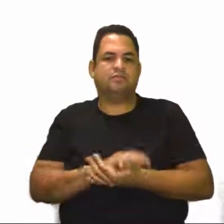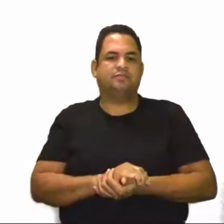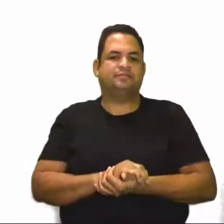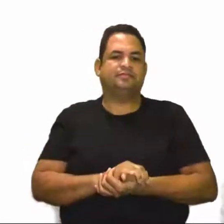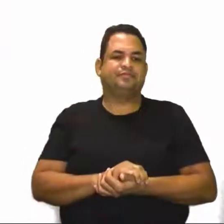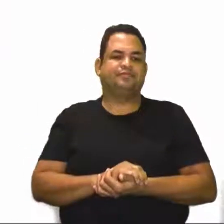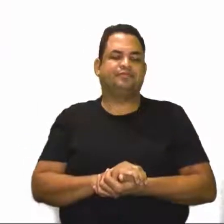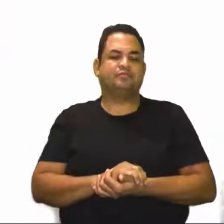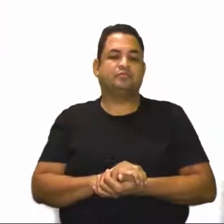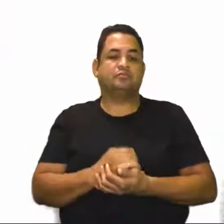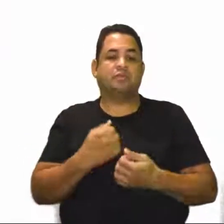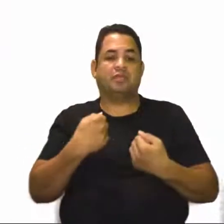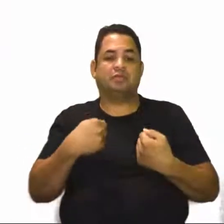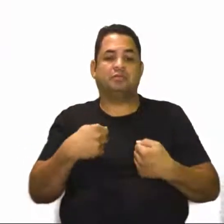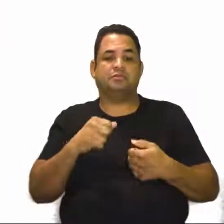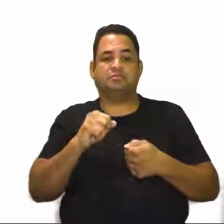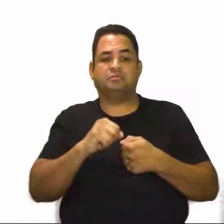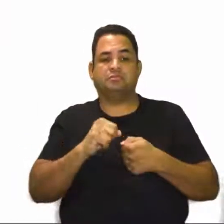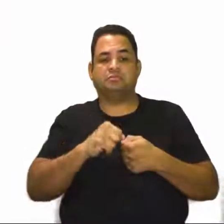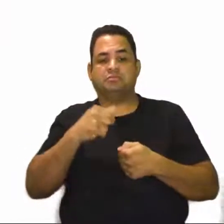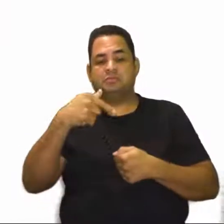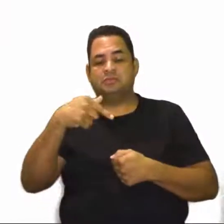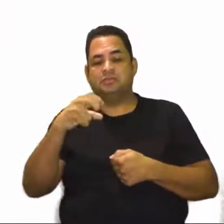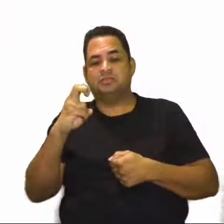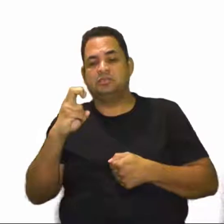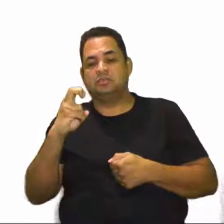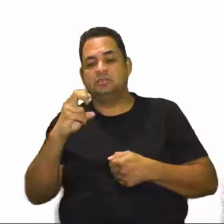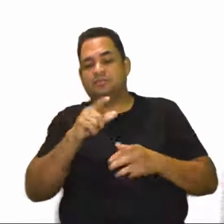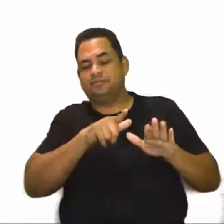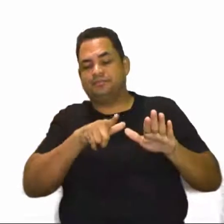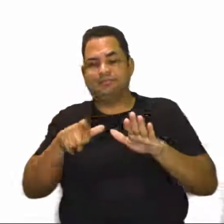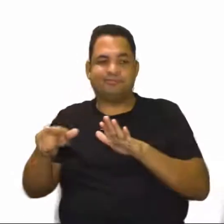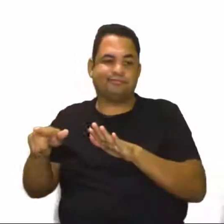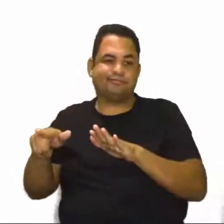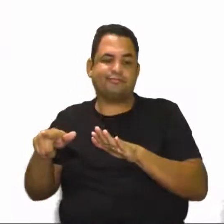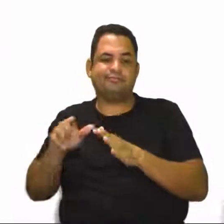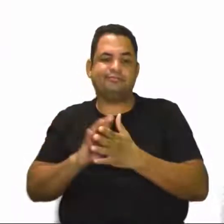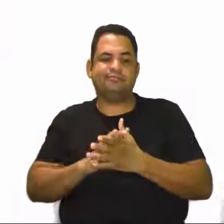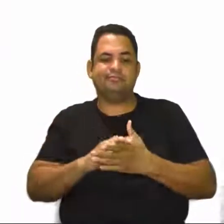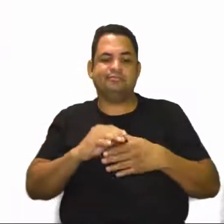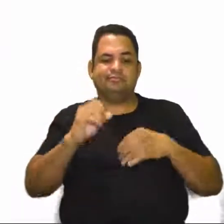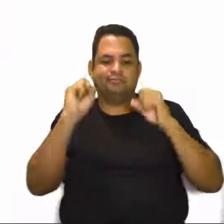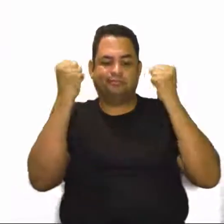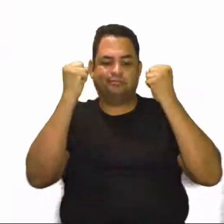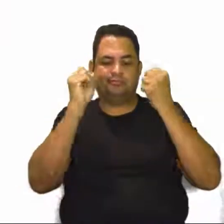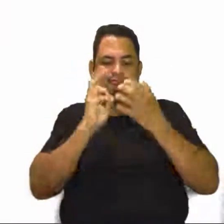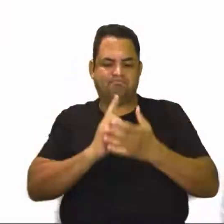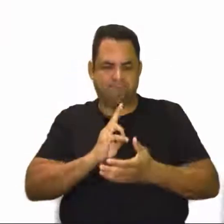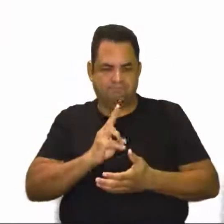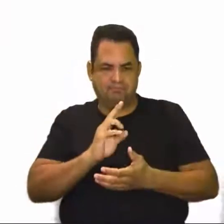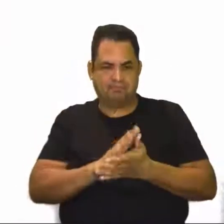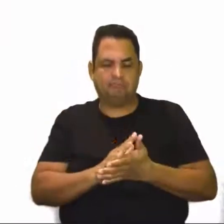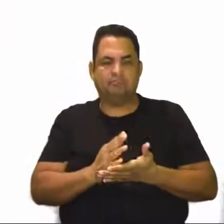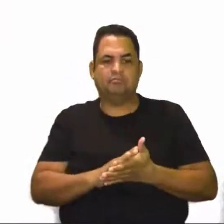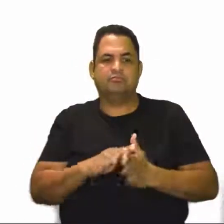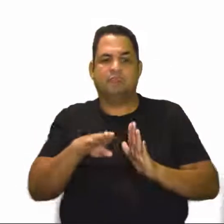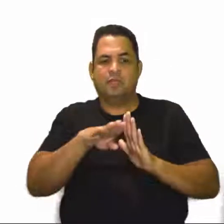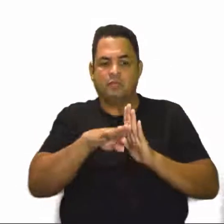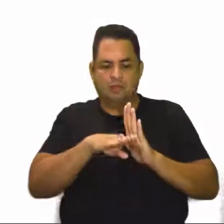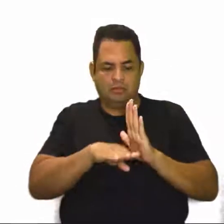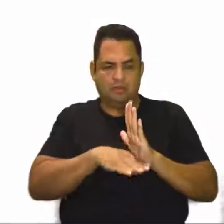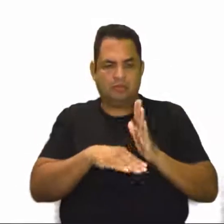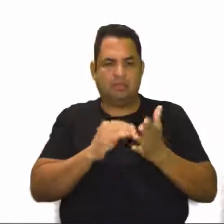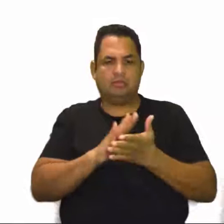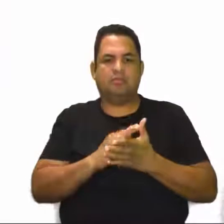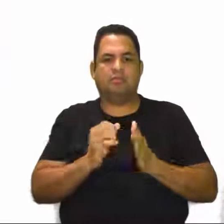física moderada, ou eu posso fazer 75 minutos semanais de atividade física vigorosa. Então, a descrição também